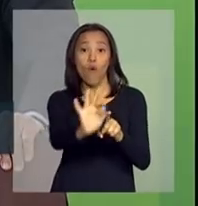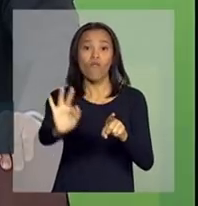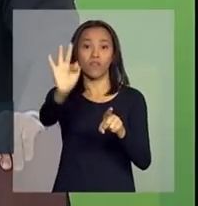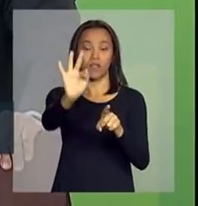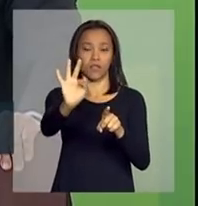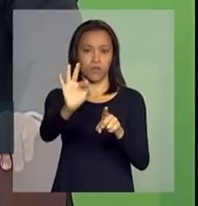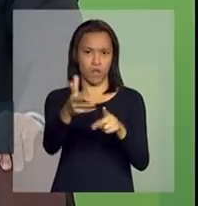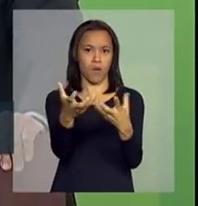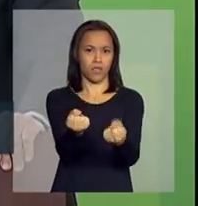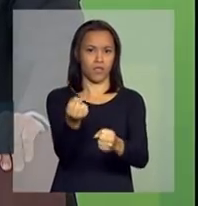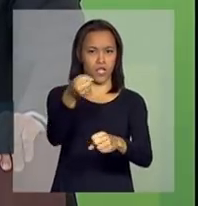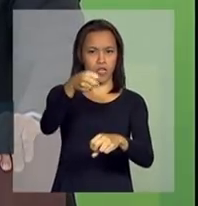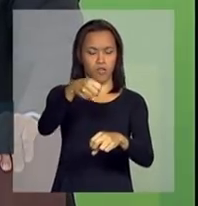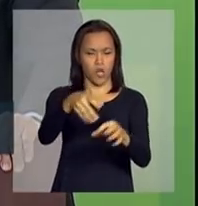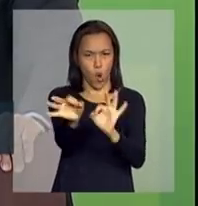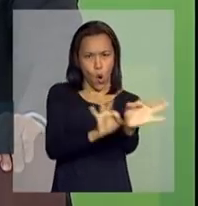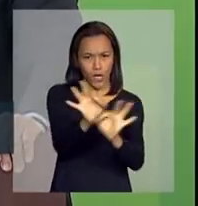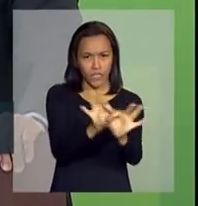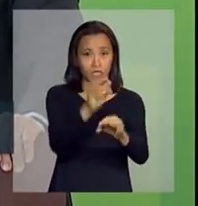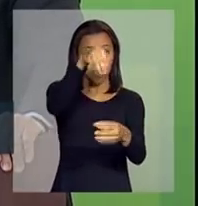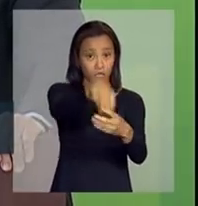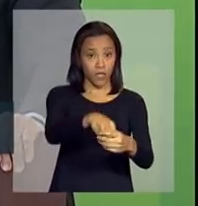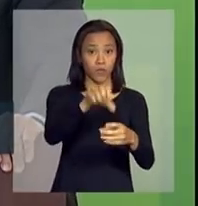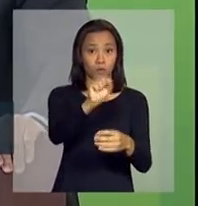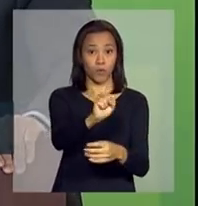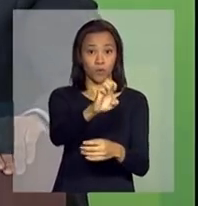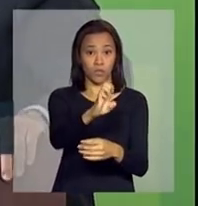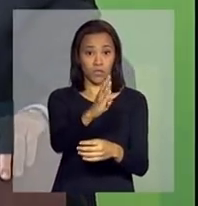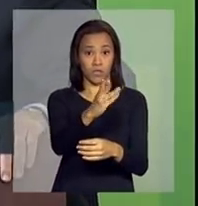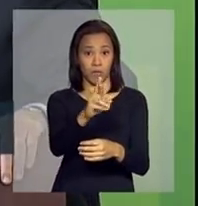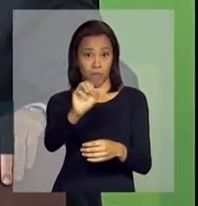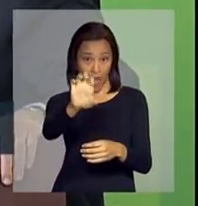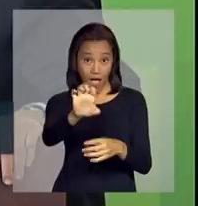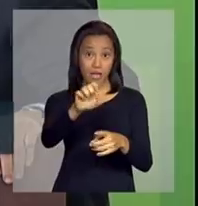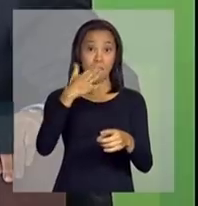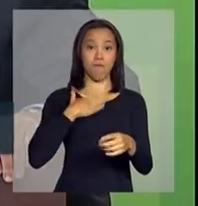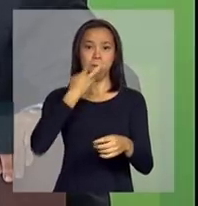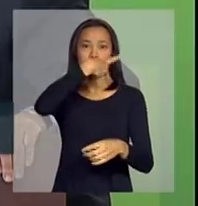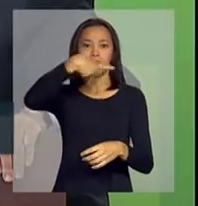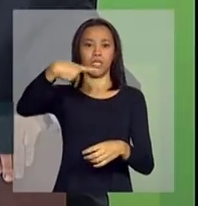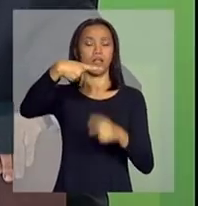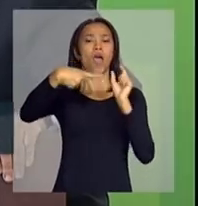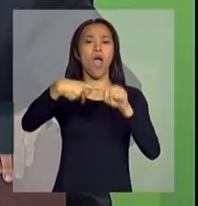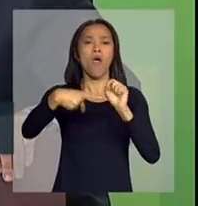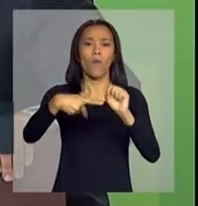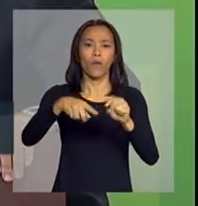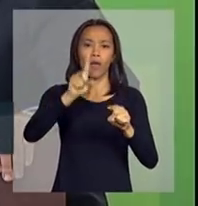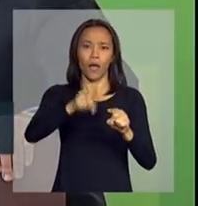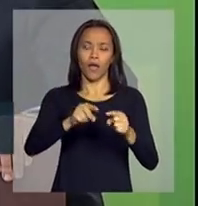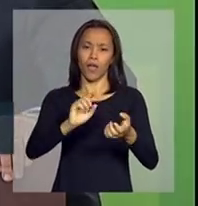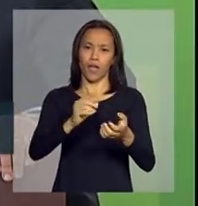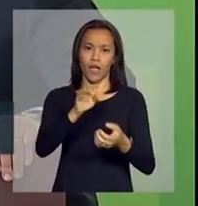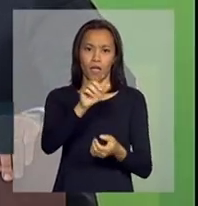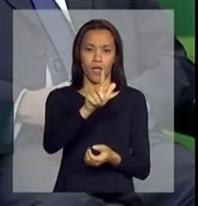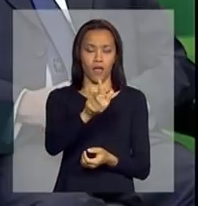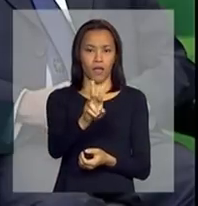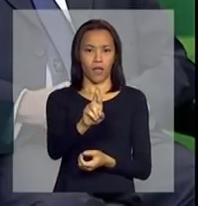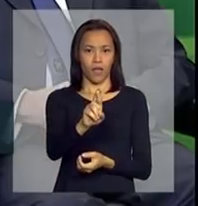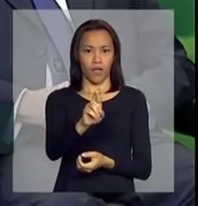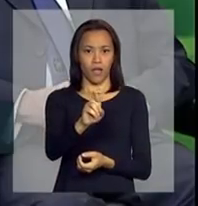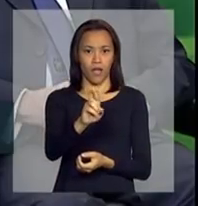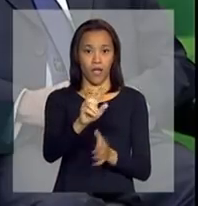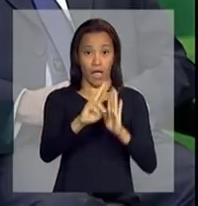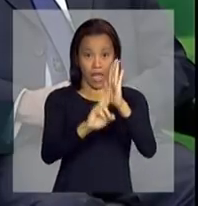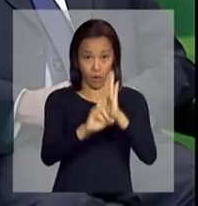sentei no SEBRAE. E, dali, fui à presidência do SEBRAE e a missão era regulamentar o artigo 179.